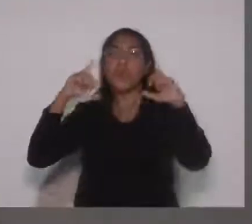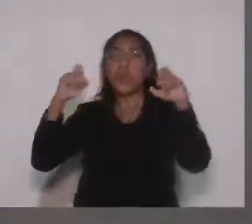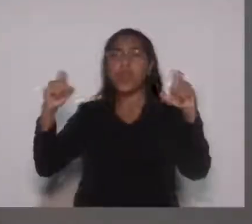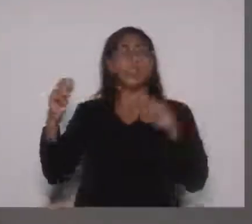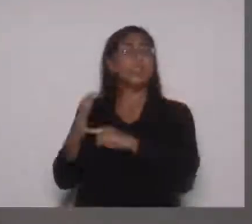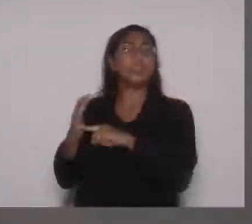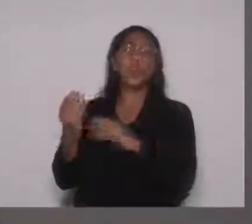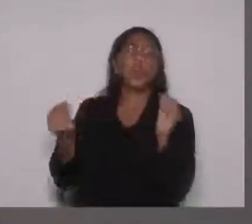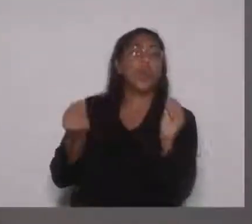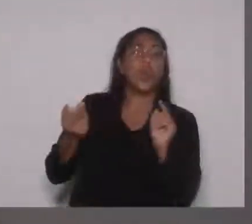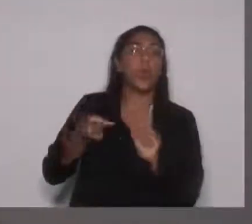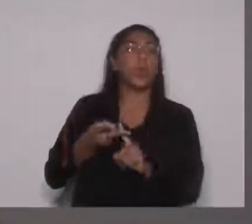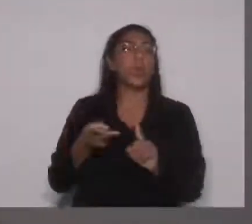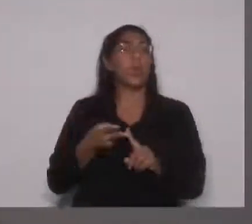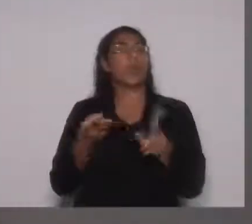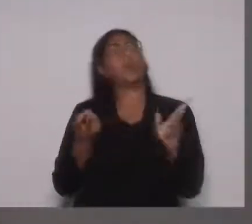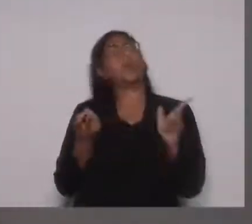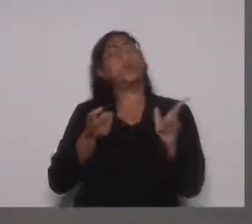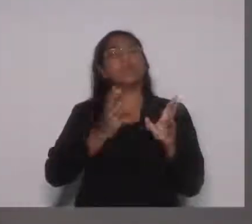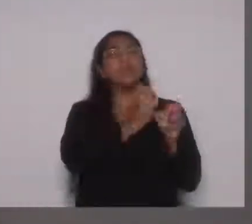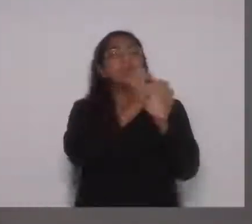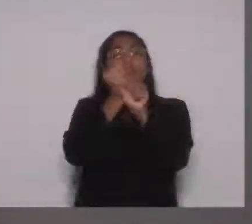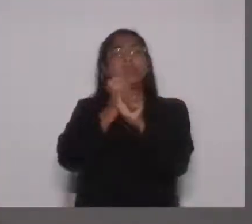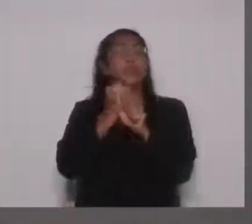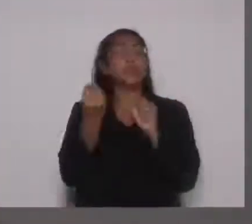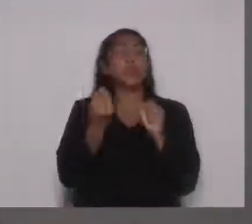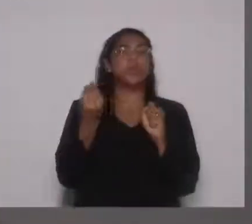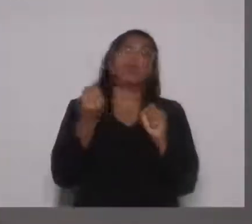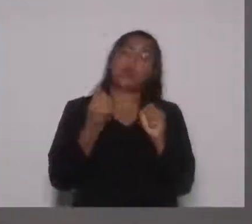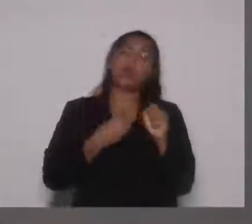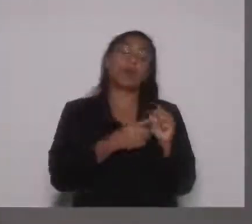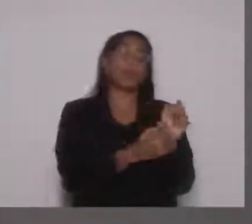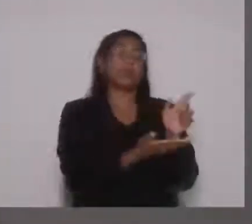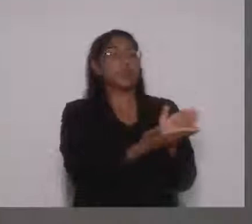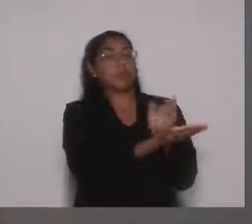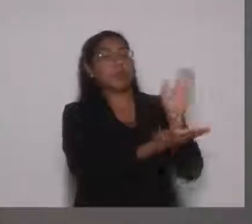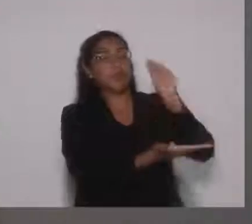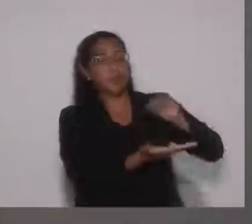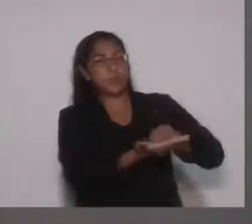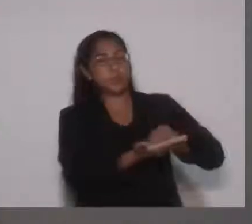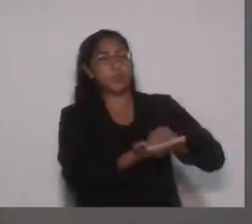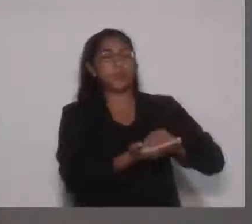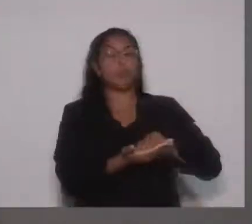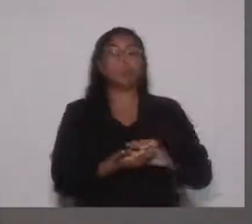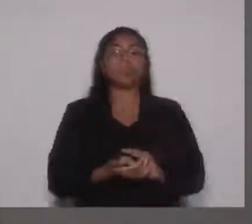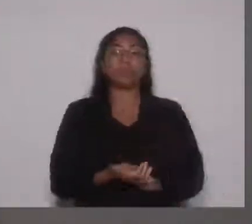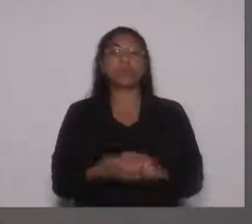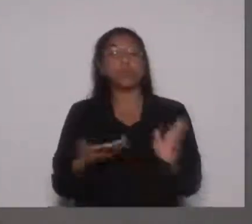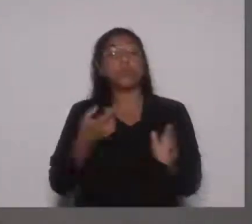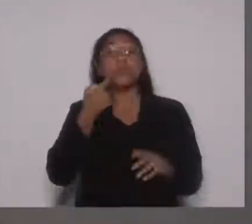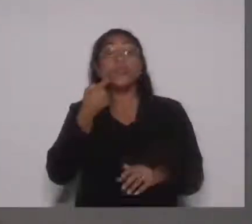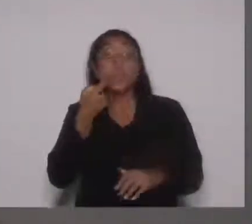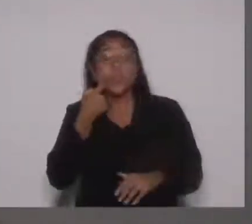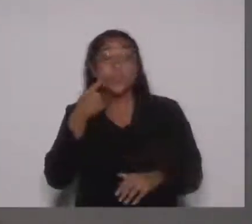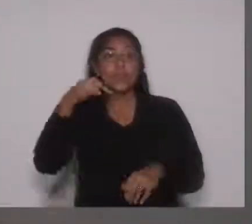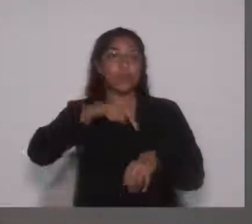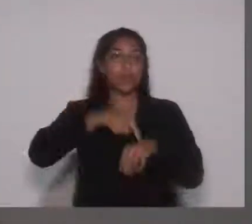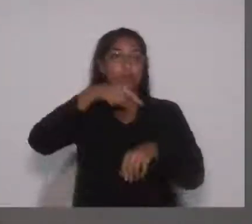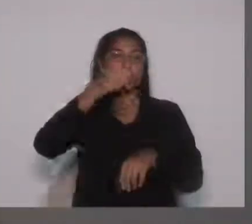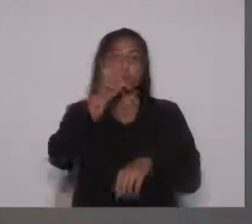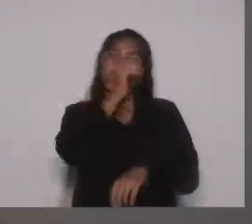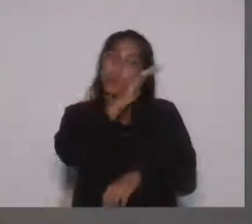que está sendo criado, quais são as novidades na pauta da defesa da mulher e do vulnerável. Então, na sexta-feira, às 8h30,